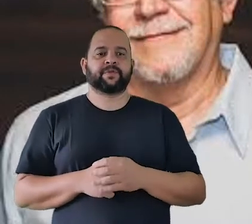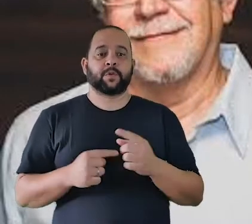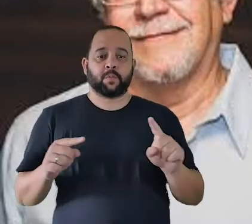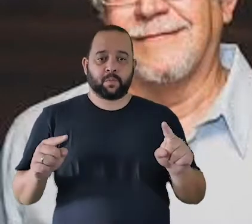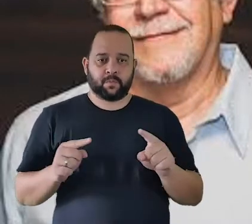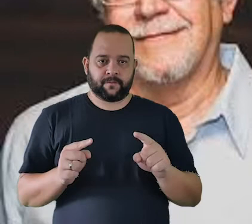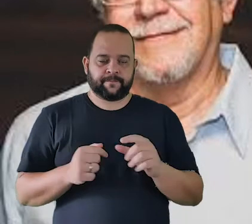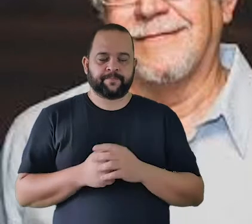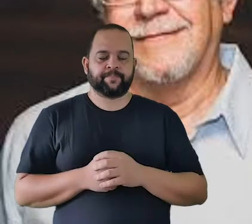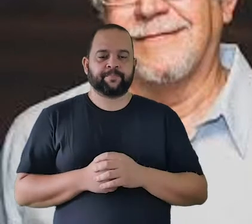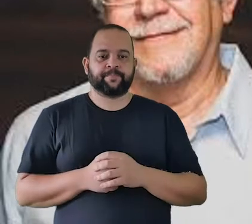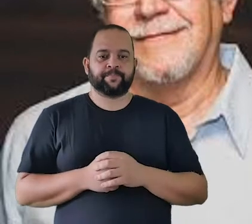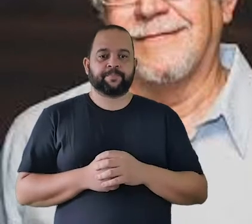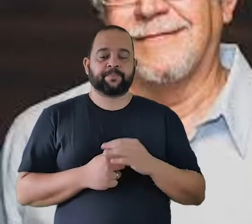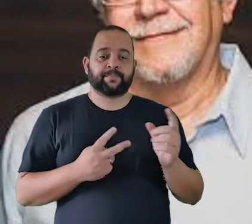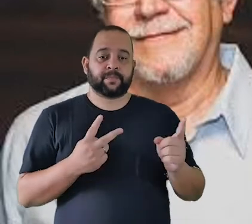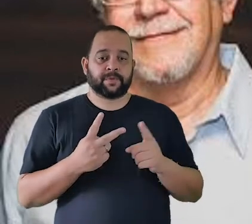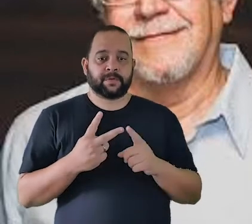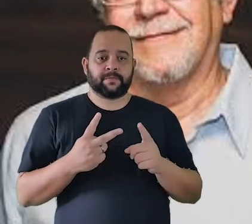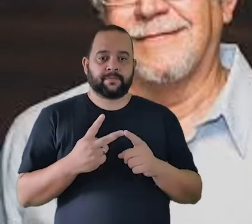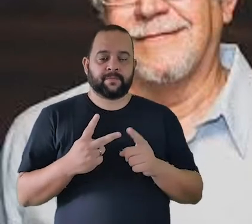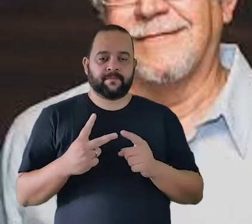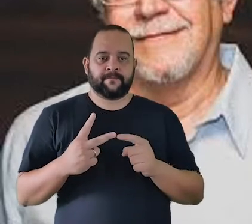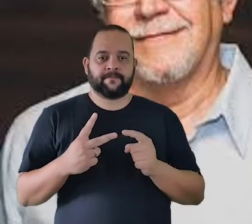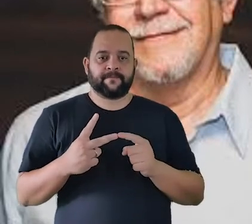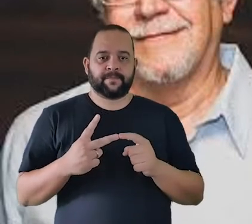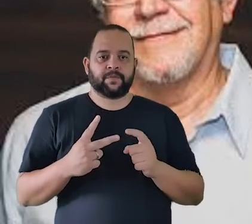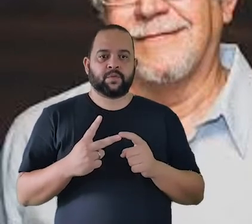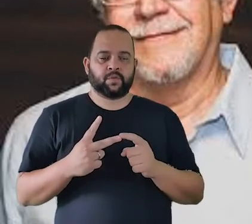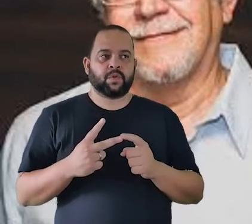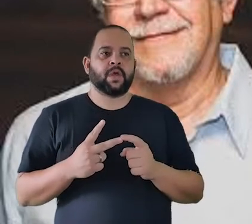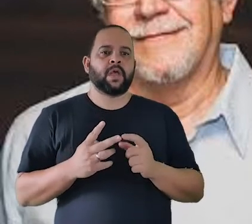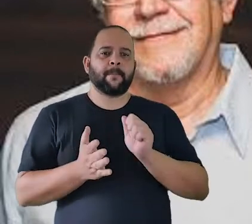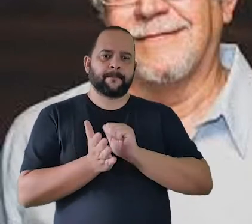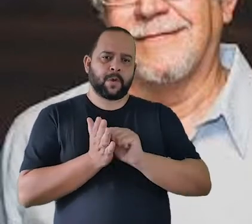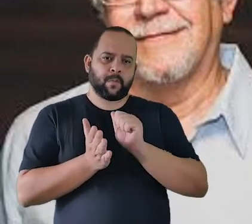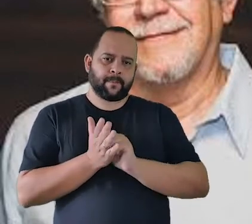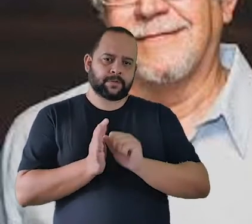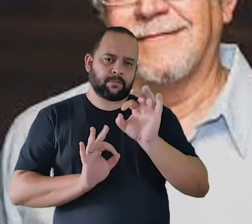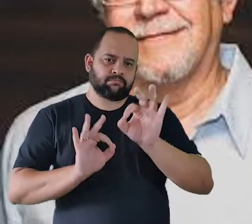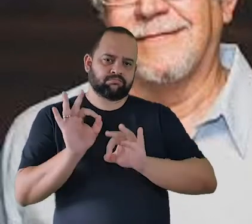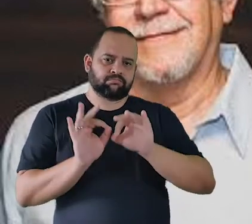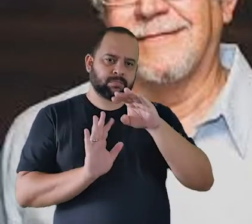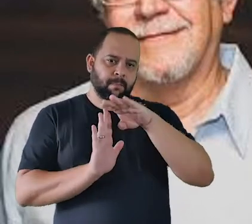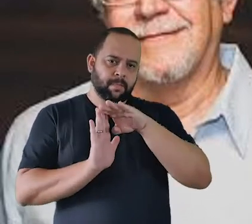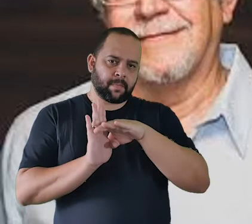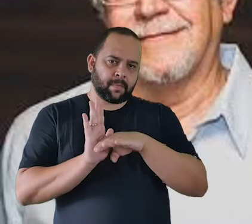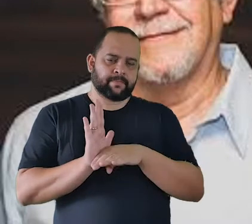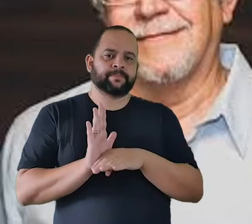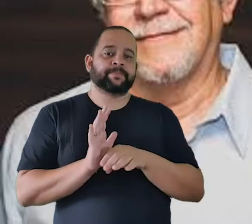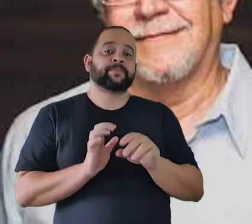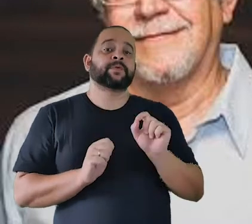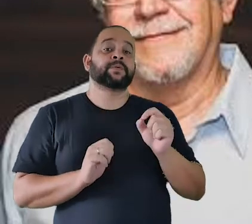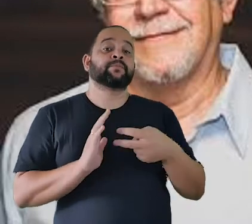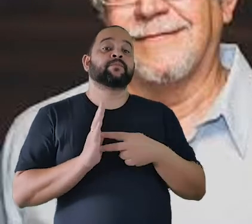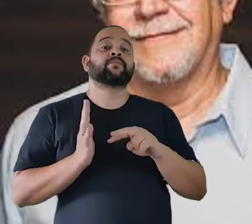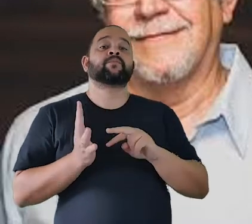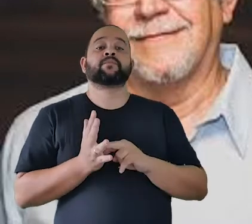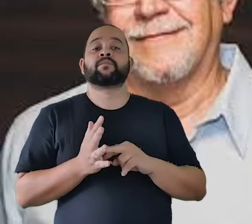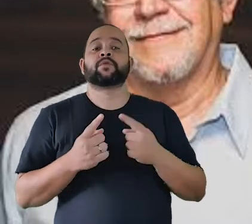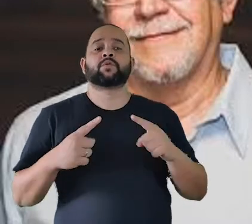fase é ligada a uma composição programática, ou seja, uma música que